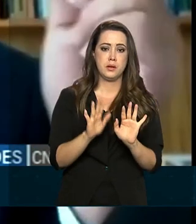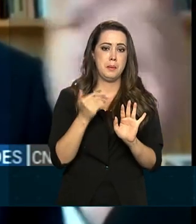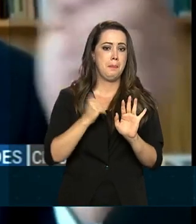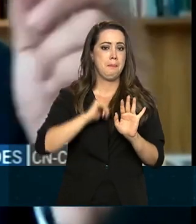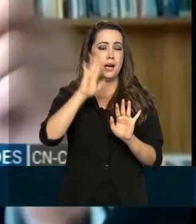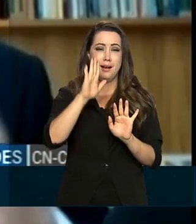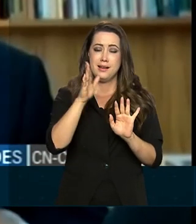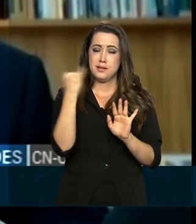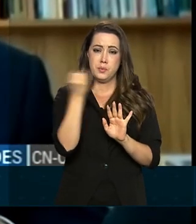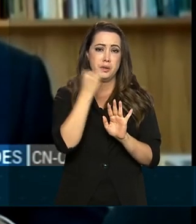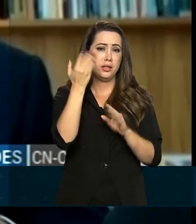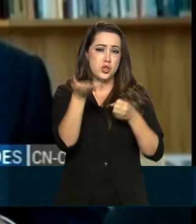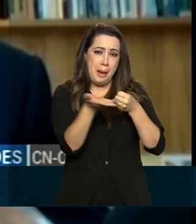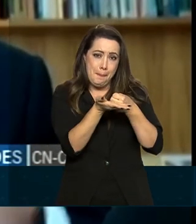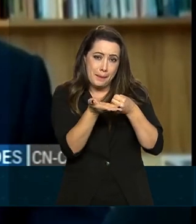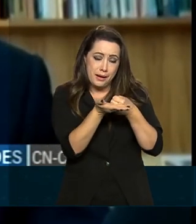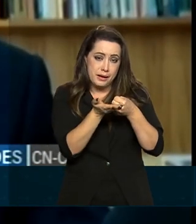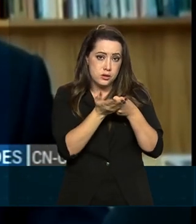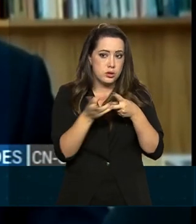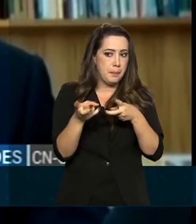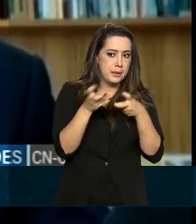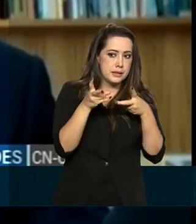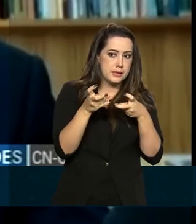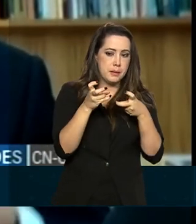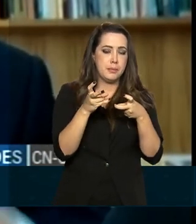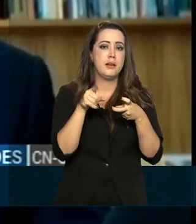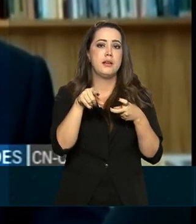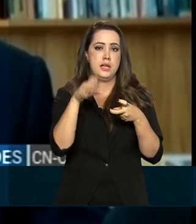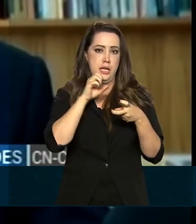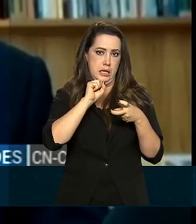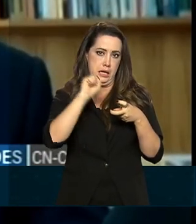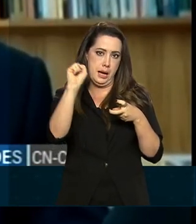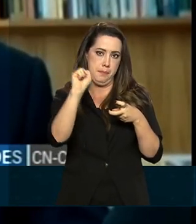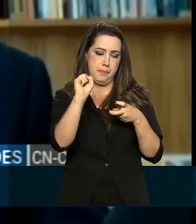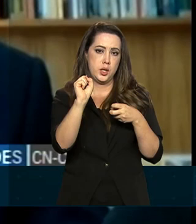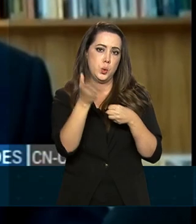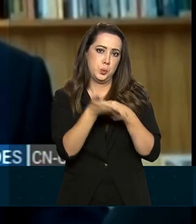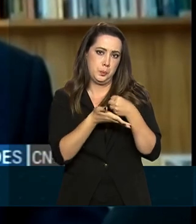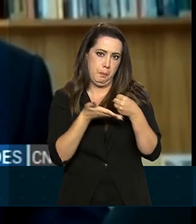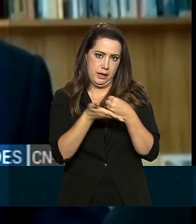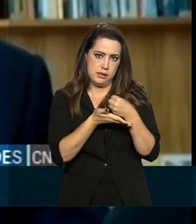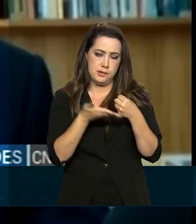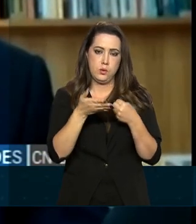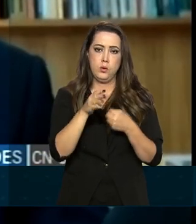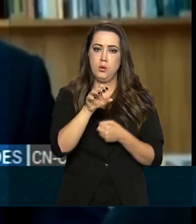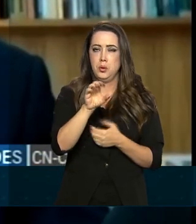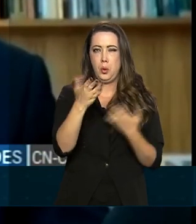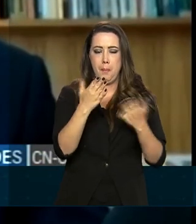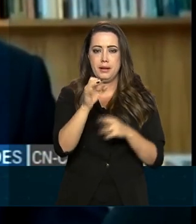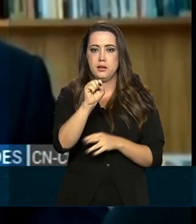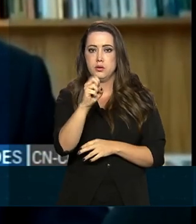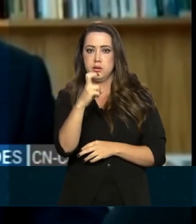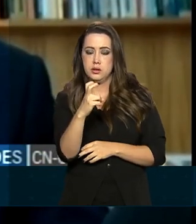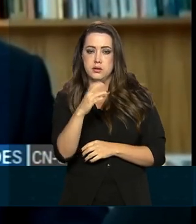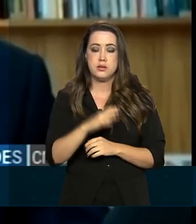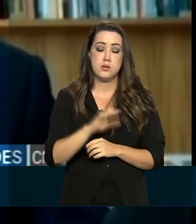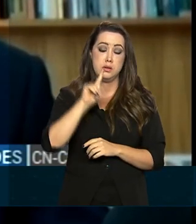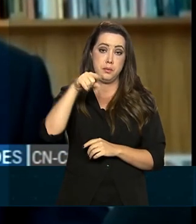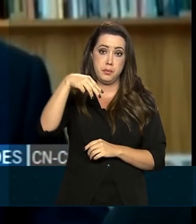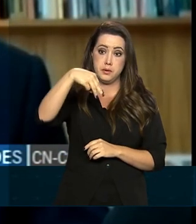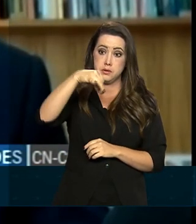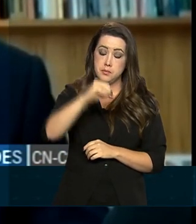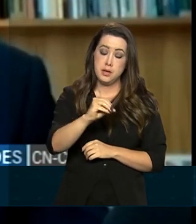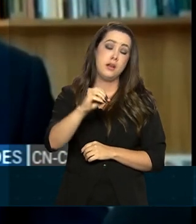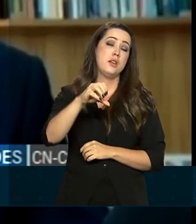média sobre média é observar que abril foi o piso, é como se fosse 85%, maio já é 90%,